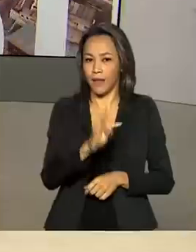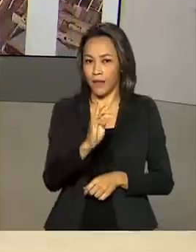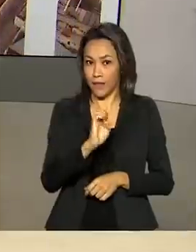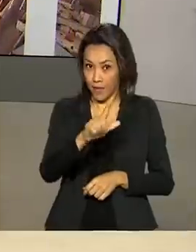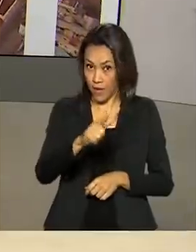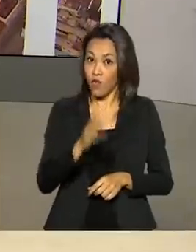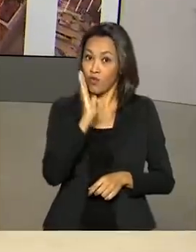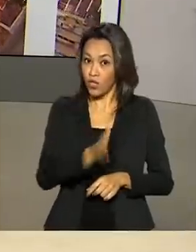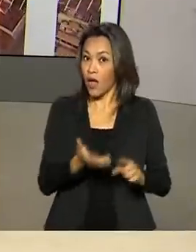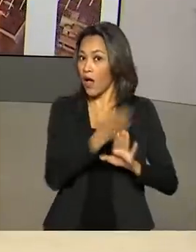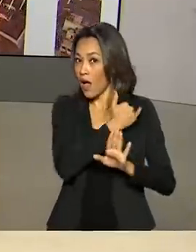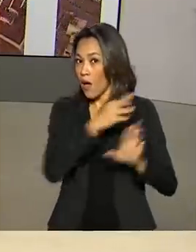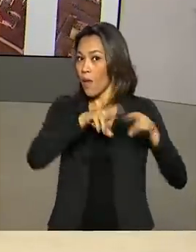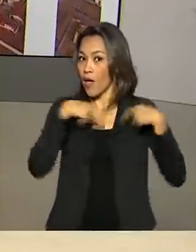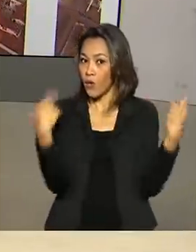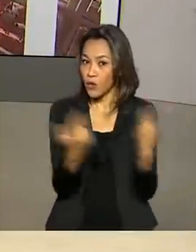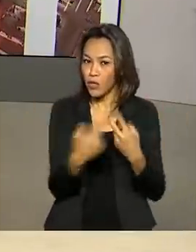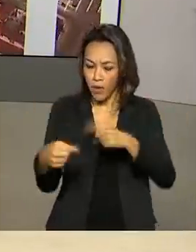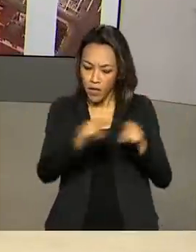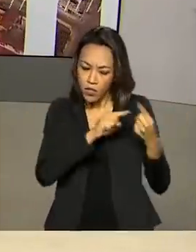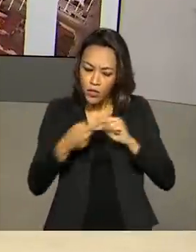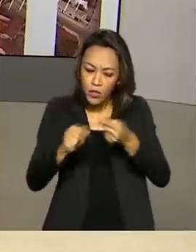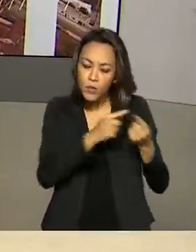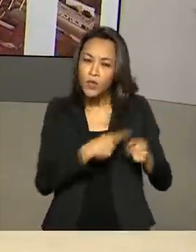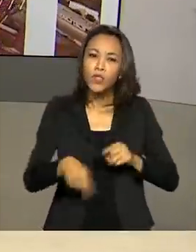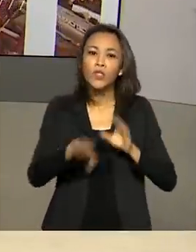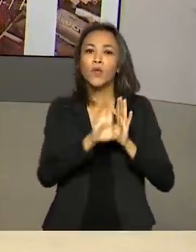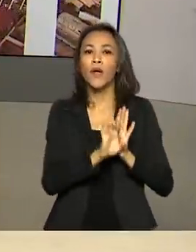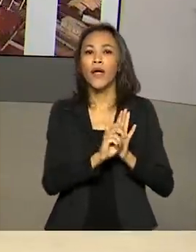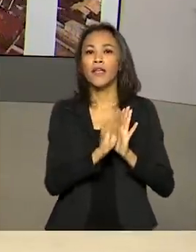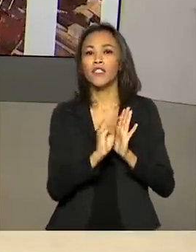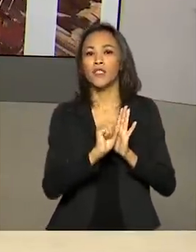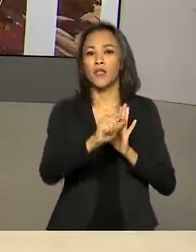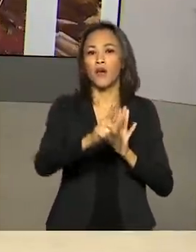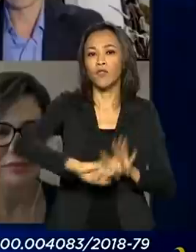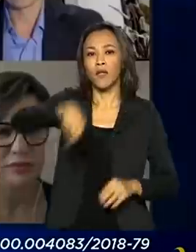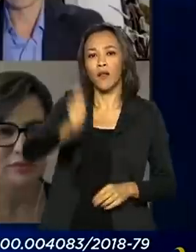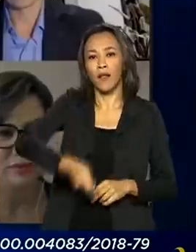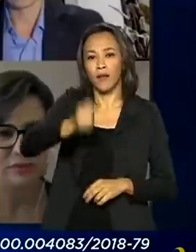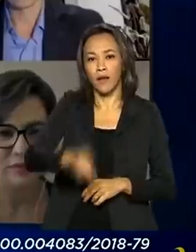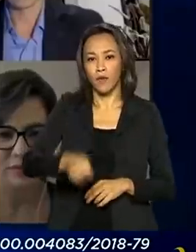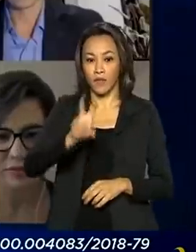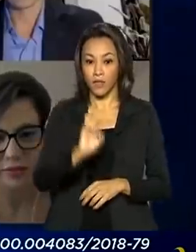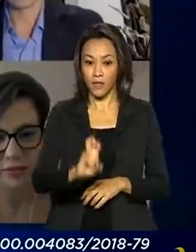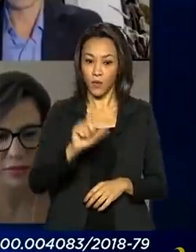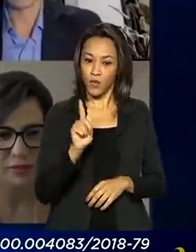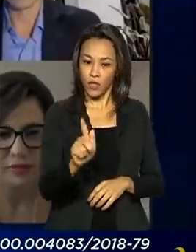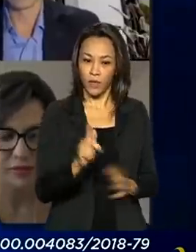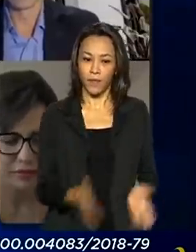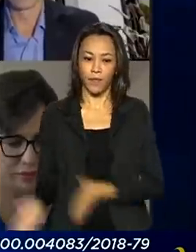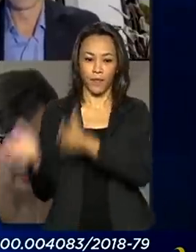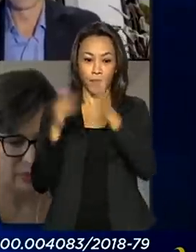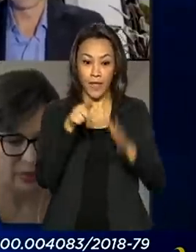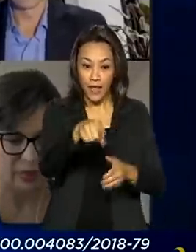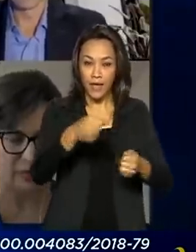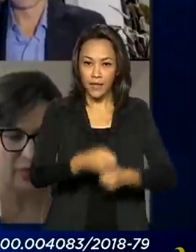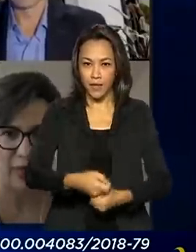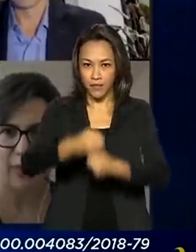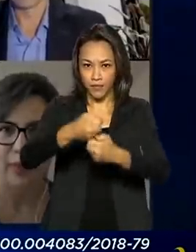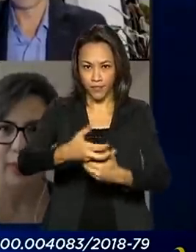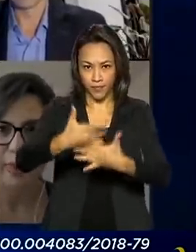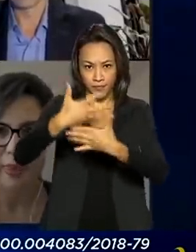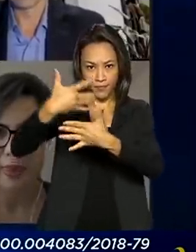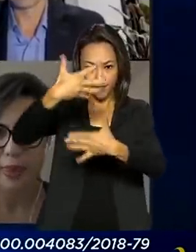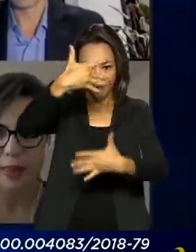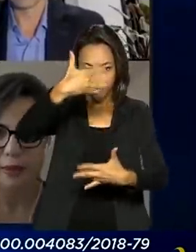uma reunião para discutir o edital de licitação do leilão 5G. Durante a reunião online do Conselho